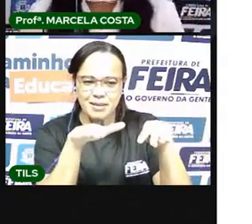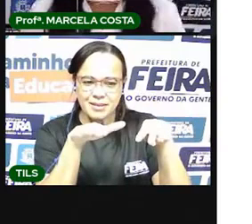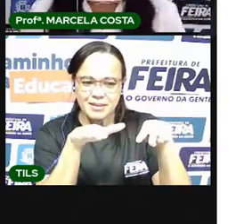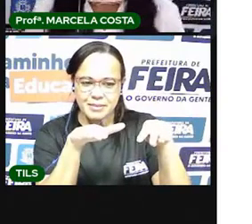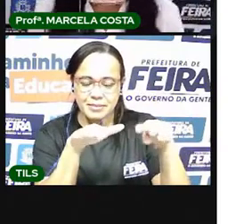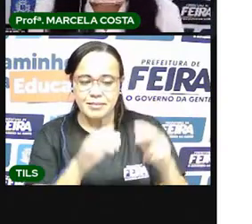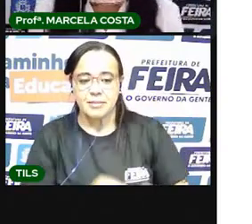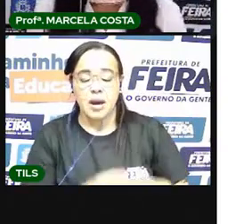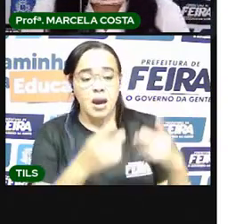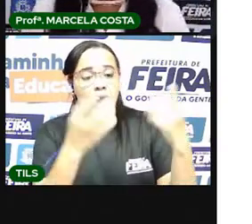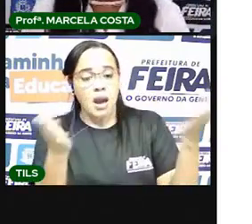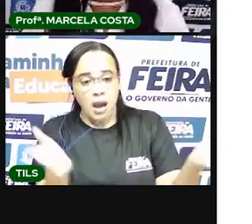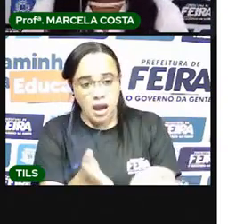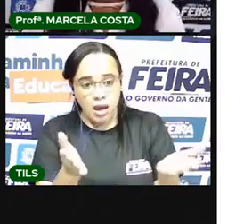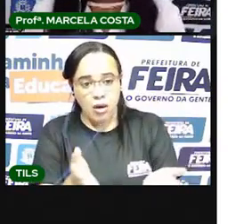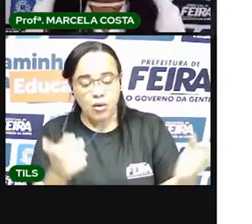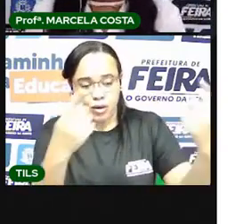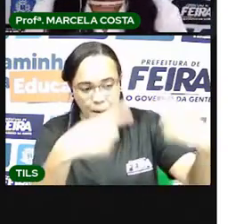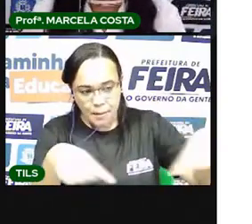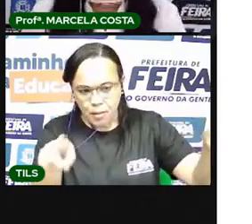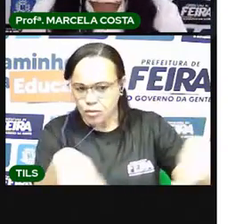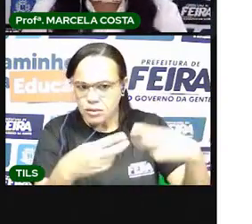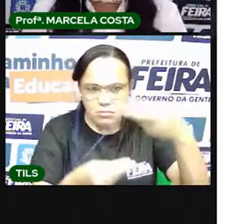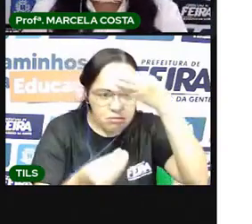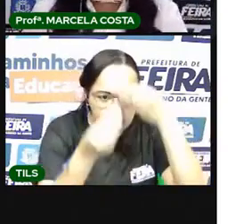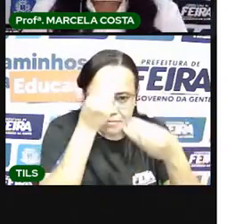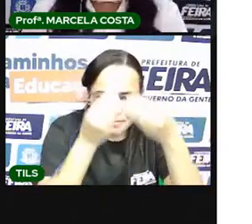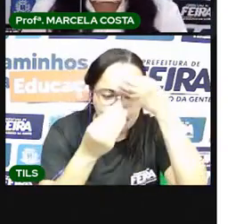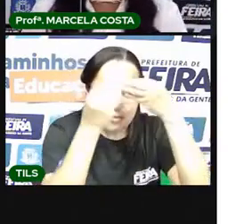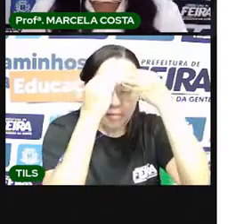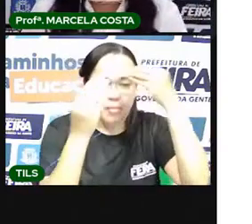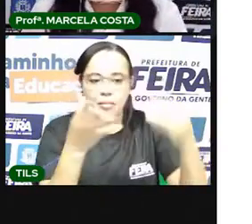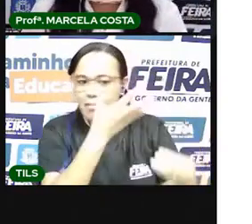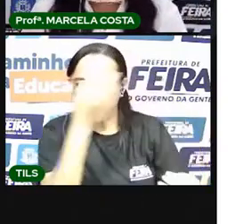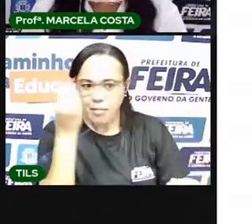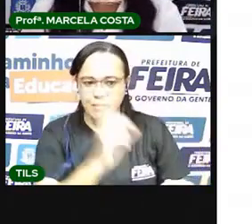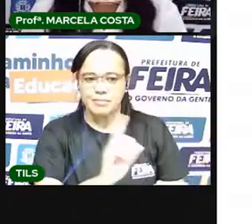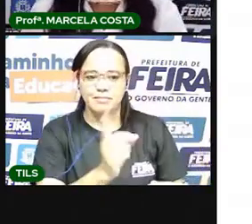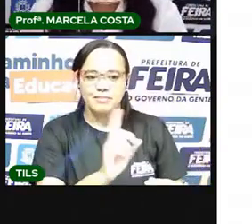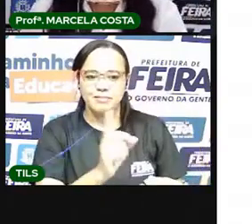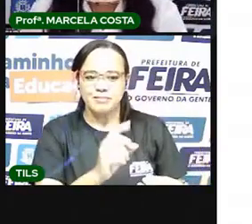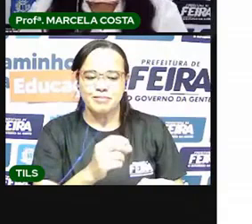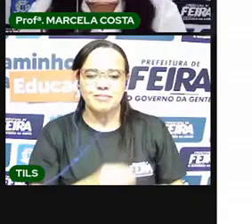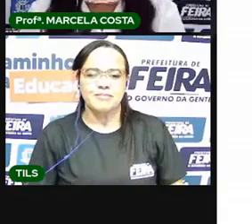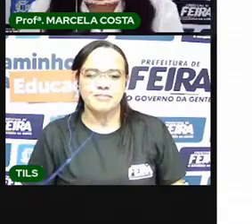musiquinha pra vocês não esquecerem mais os dias da semana. Vamos lá?